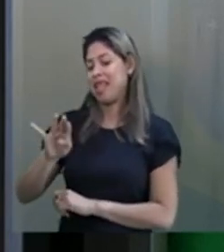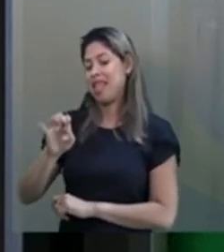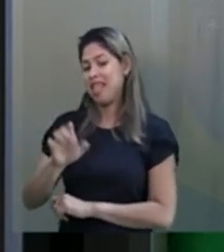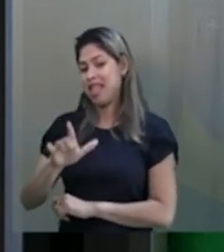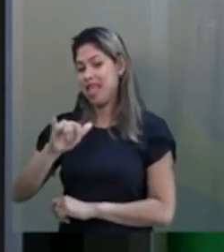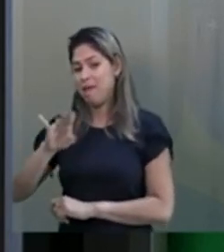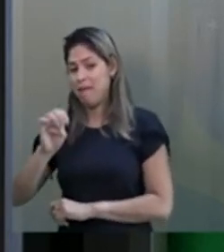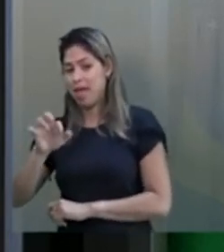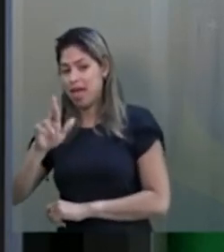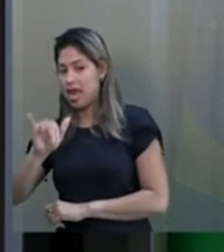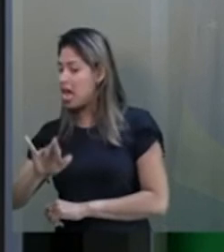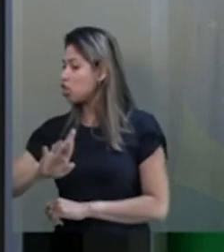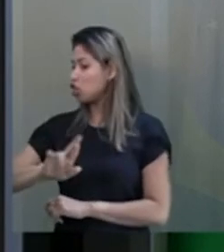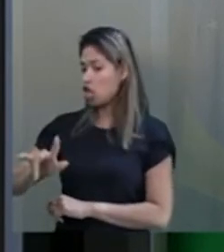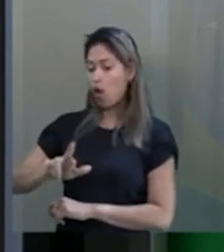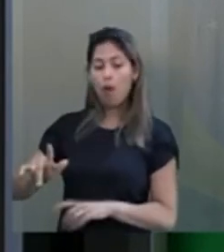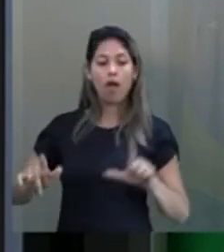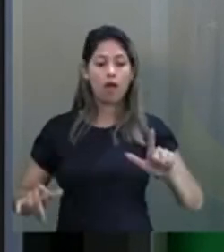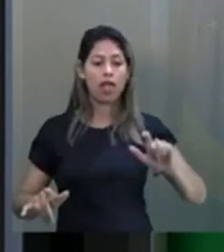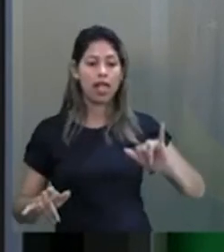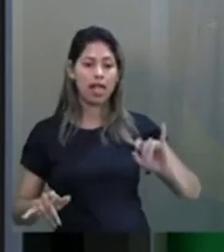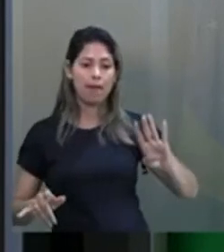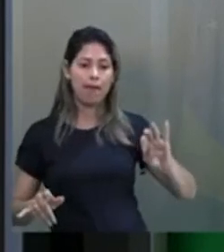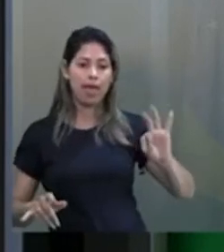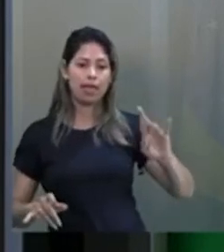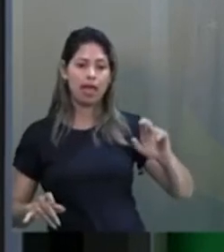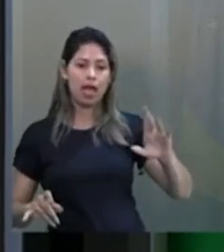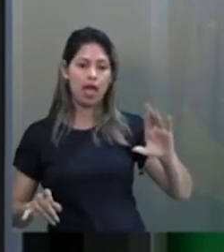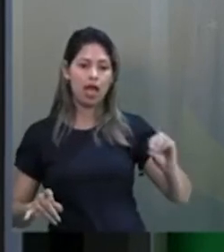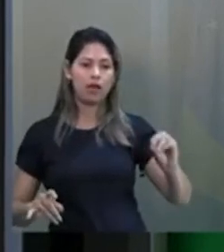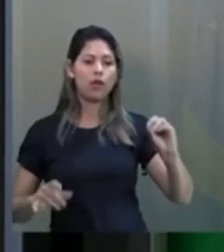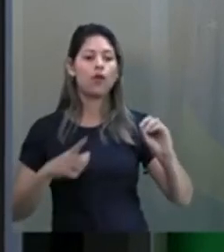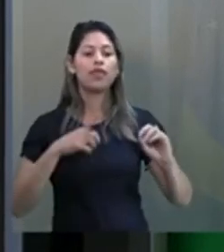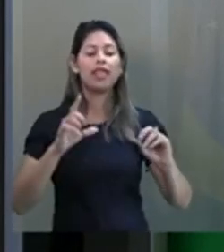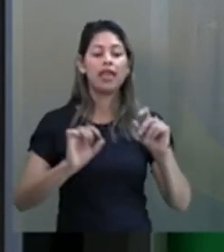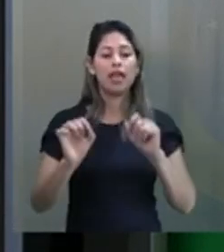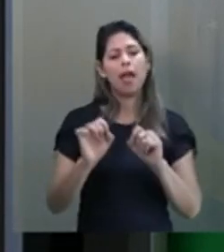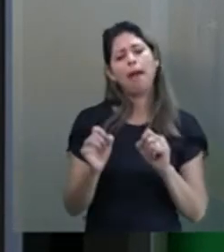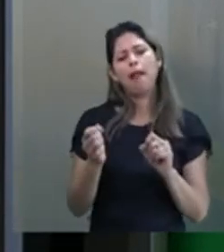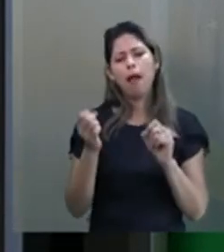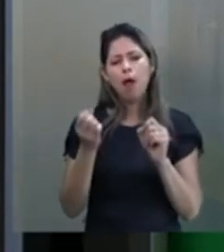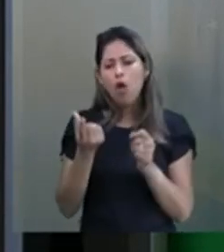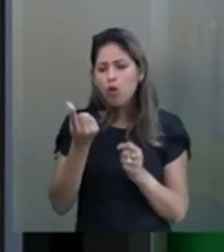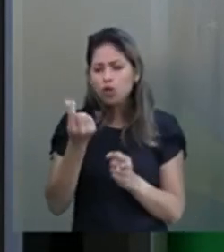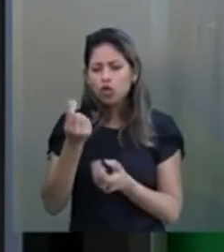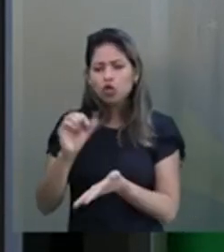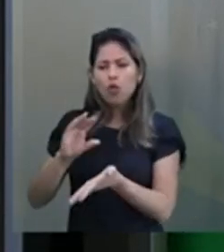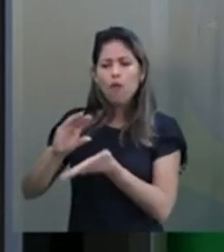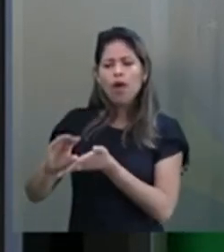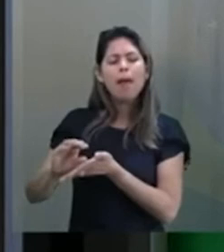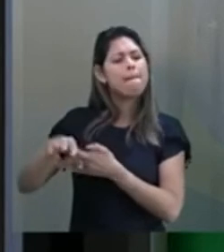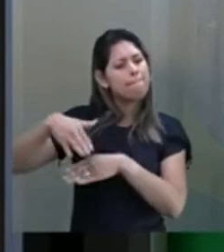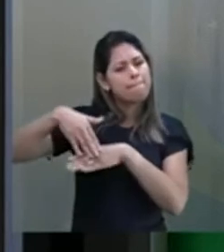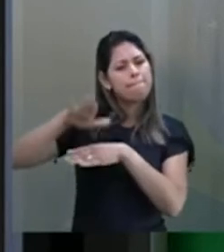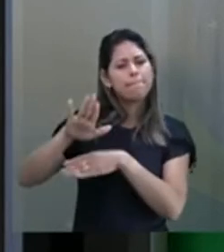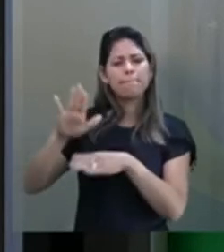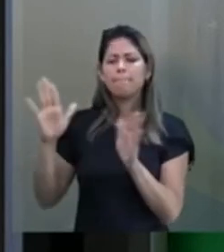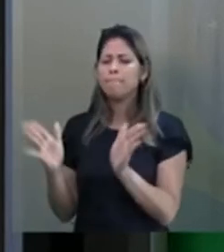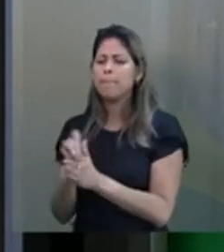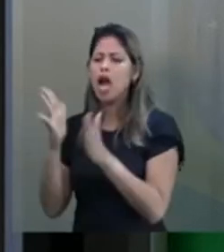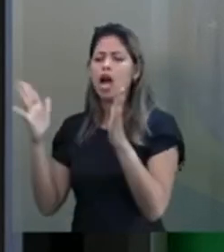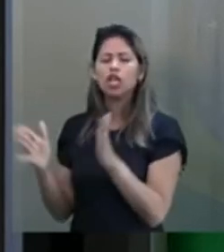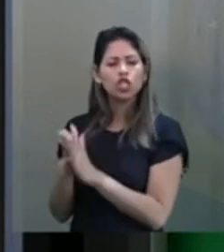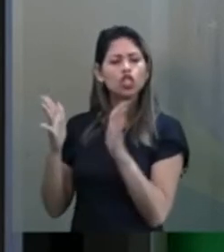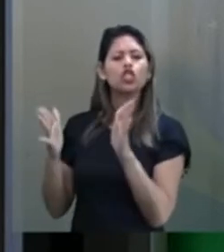atenção. Esse recurso deveria ser voltado para os mais pobres, esse recurso deveria ser voltado para quem precisa, de uma